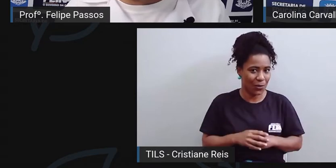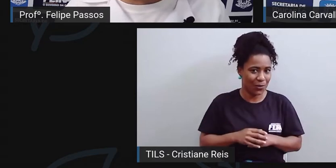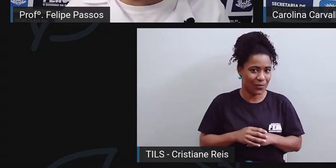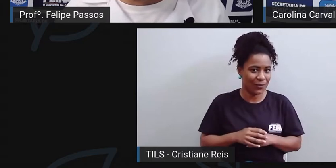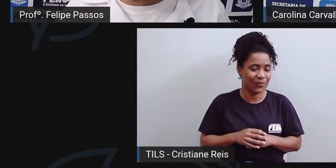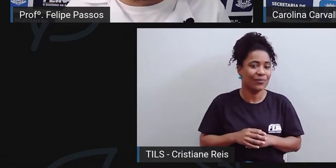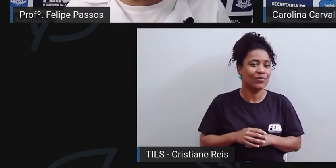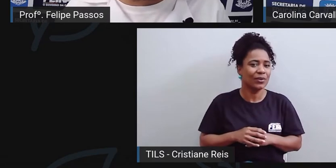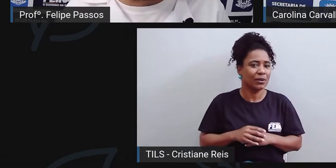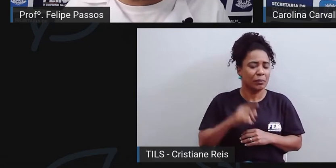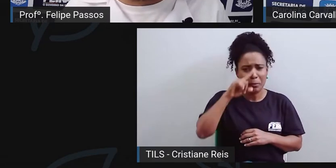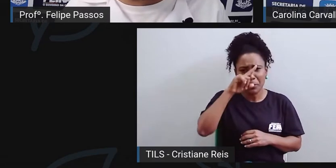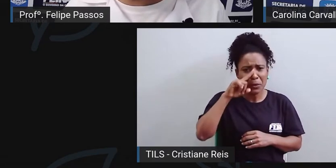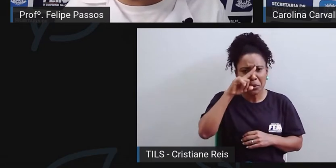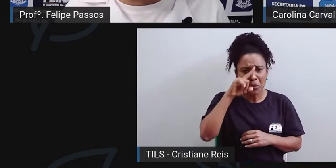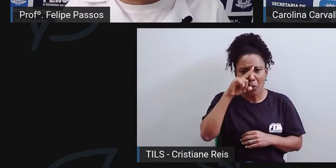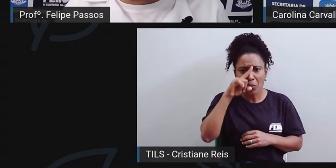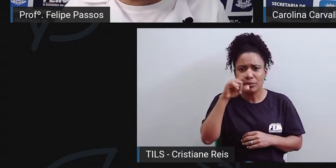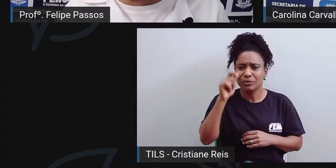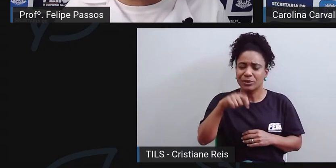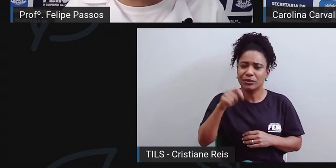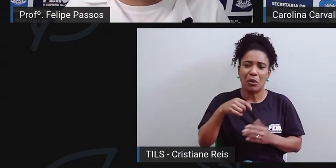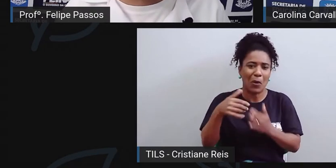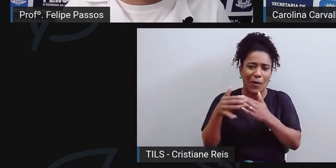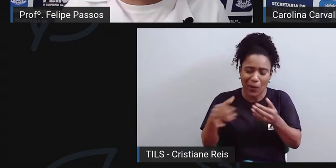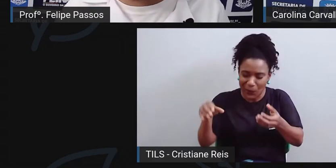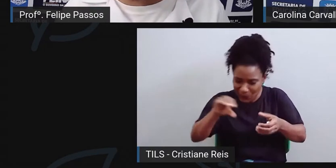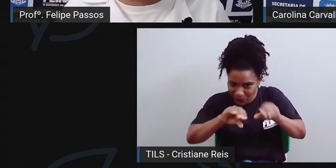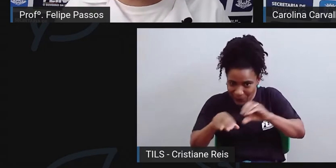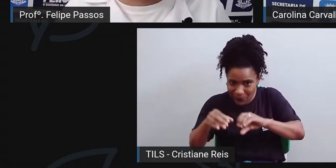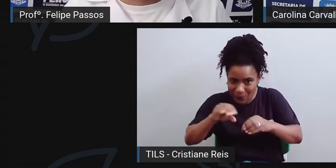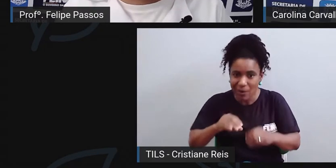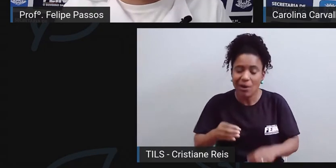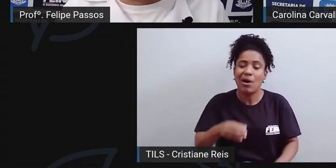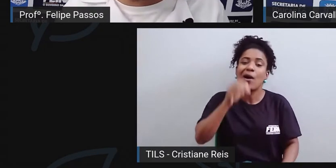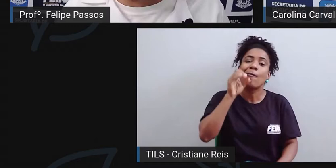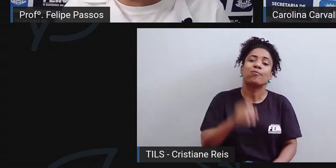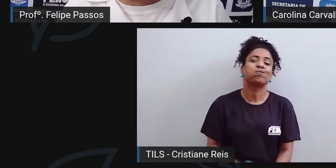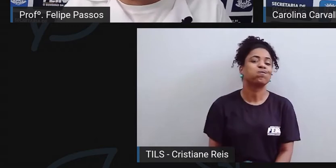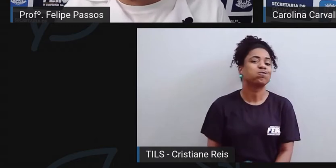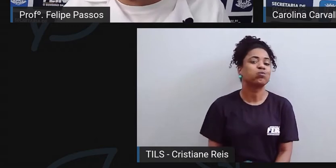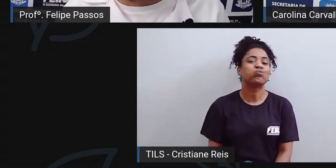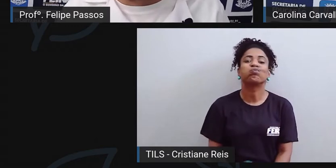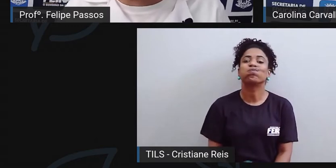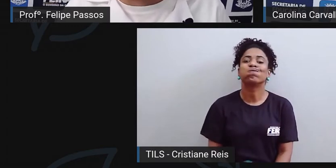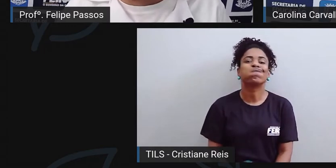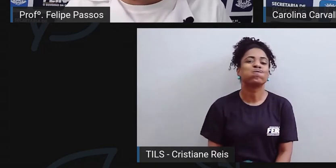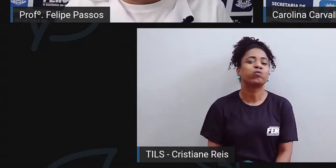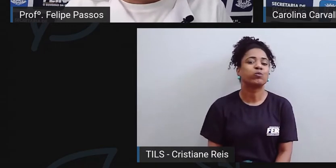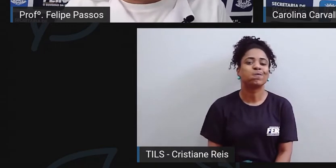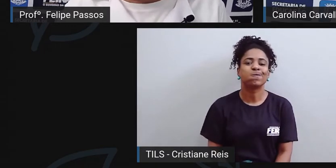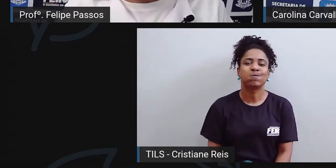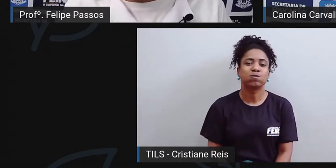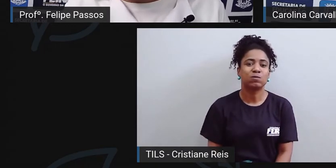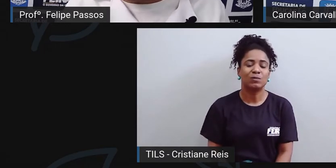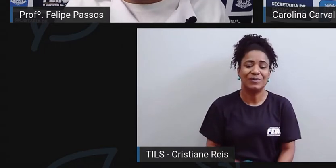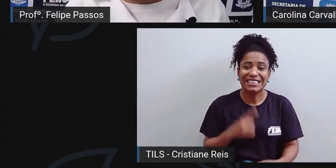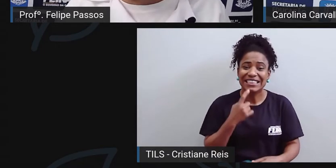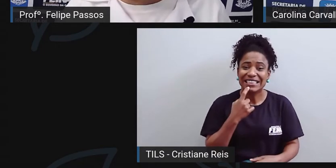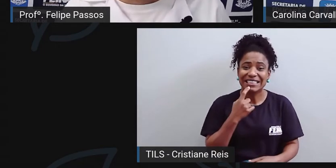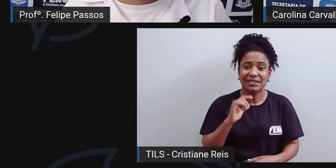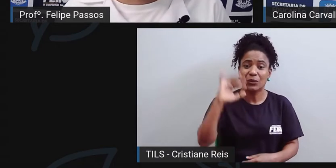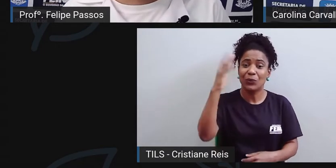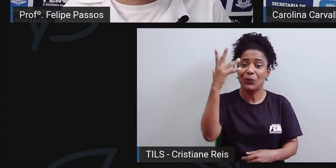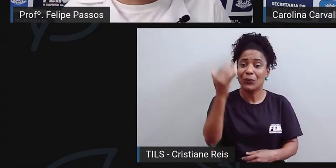são os possíveis riscos de você utilizar misturas caseiras, indicações de substâncias da internet,